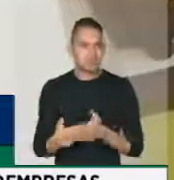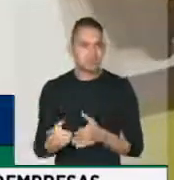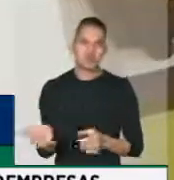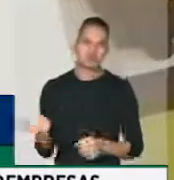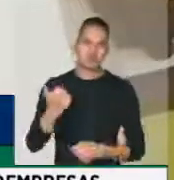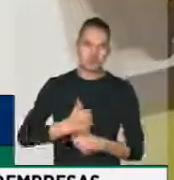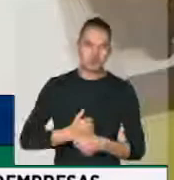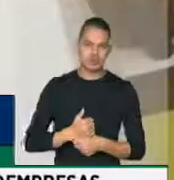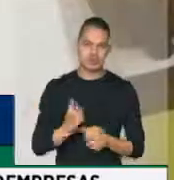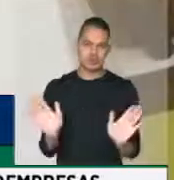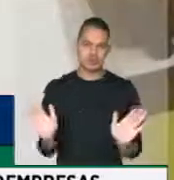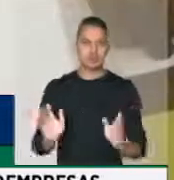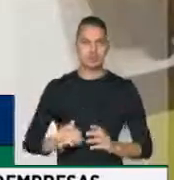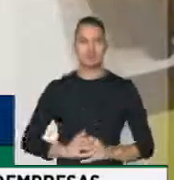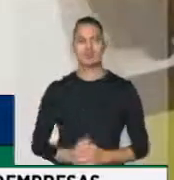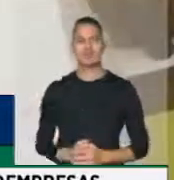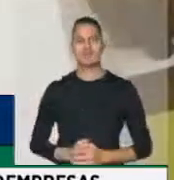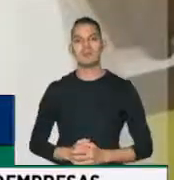substitutivo. Presidente.